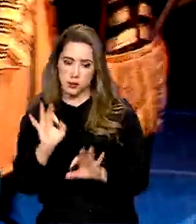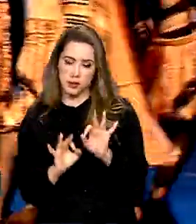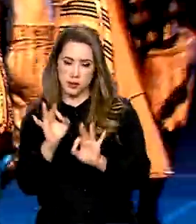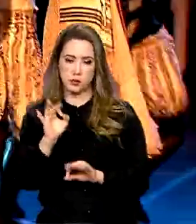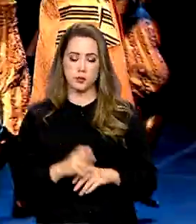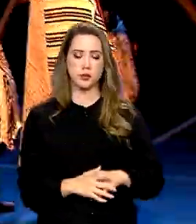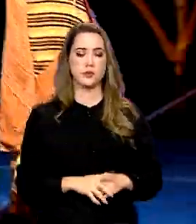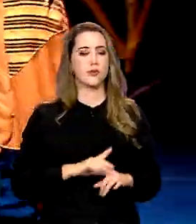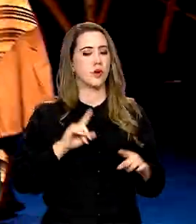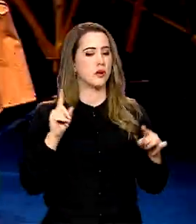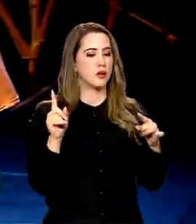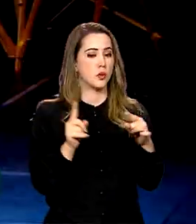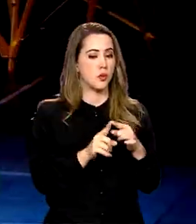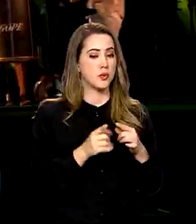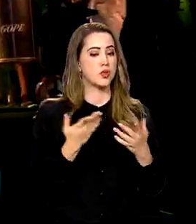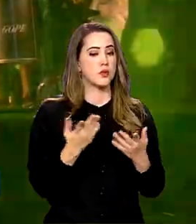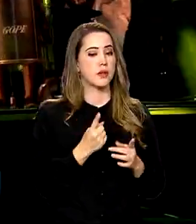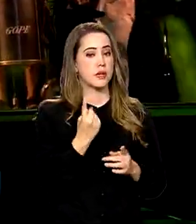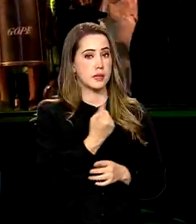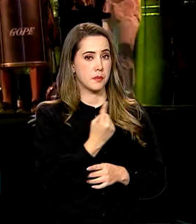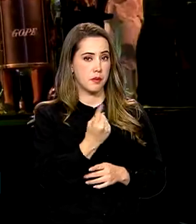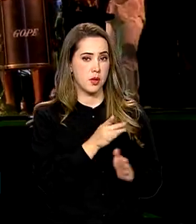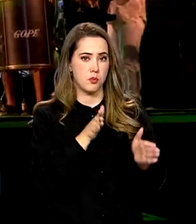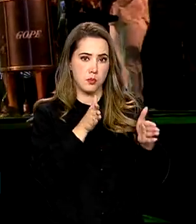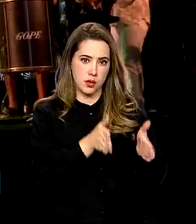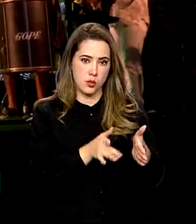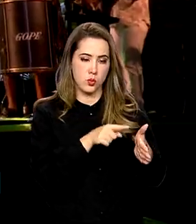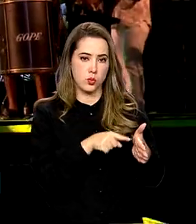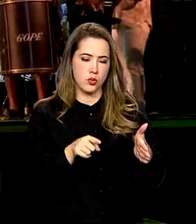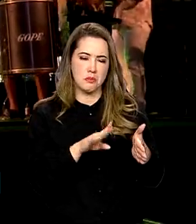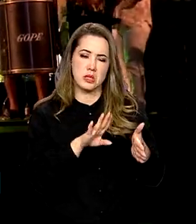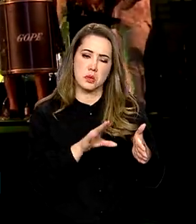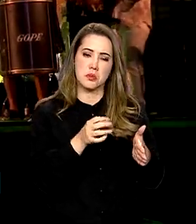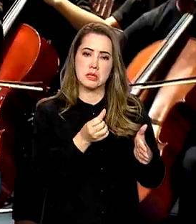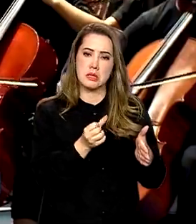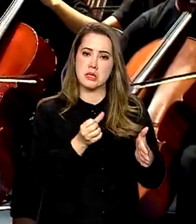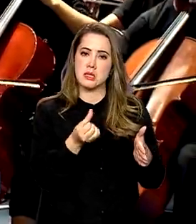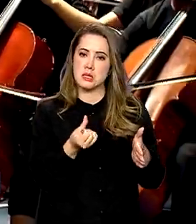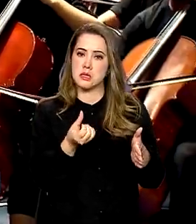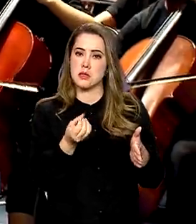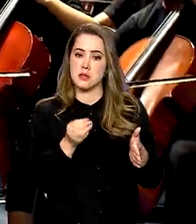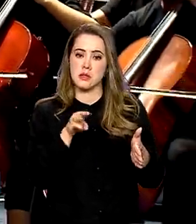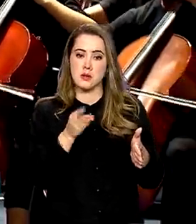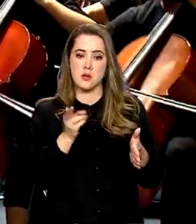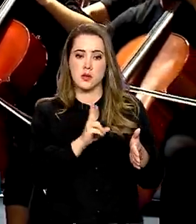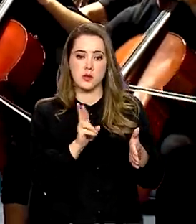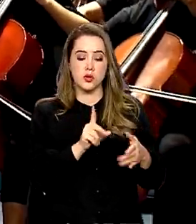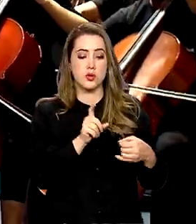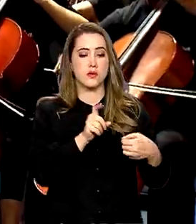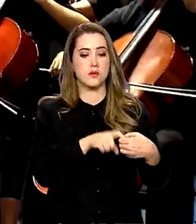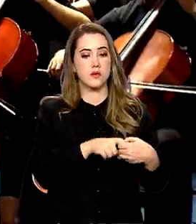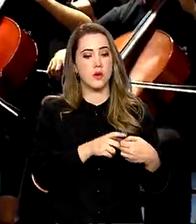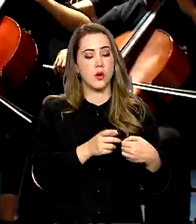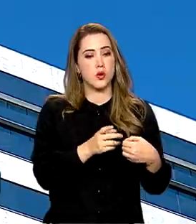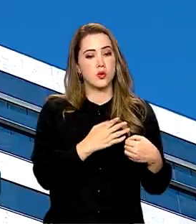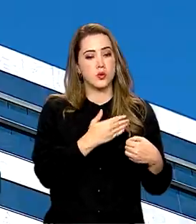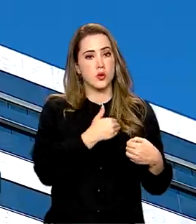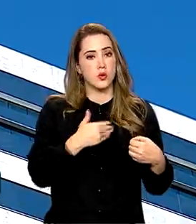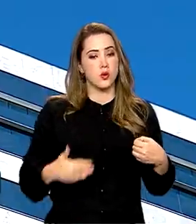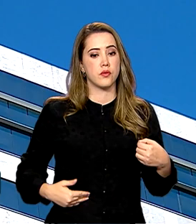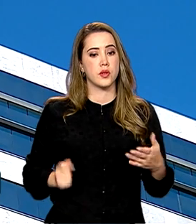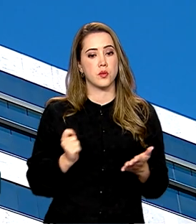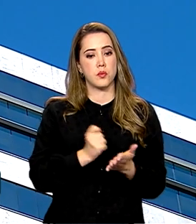A previsão é que, nesta primeira fase, cerca de R$ 660 milhões retornem aos cofres públicos,